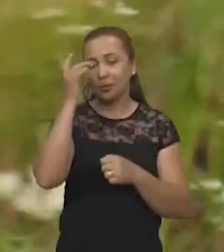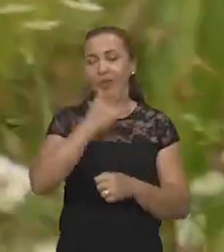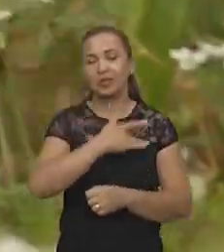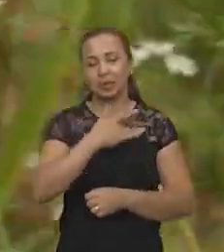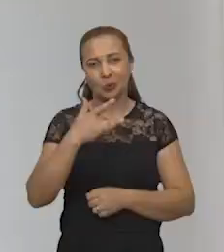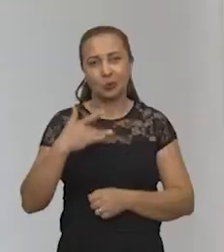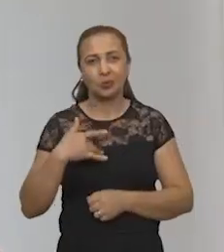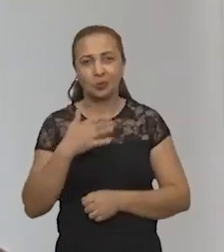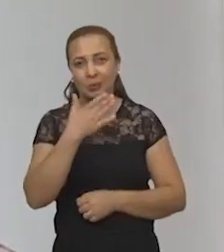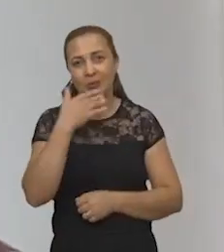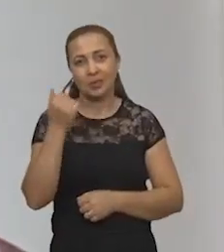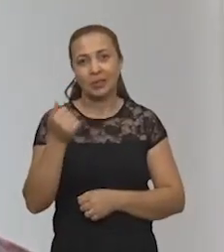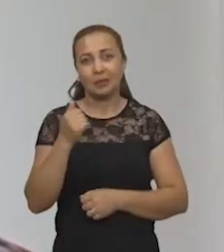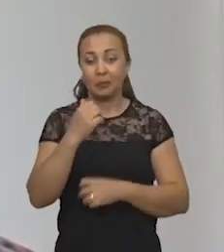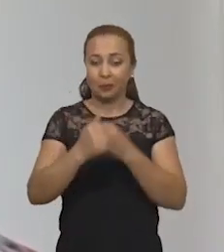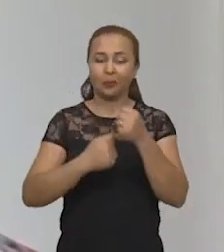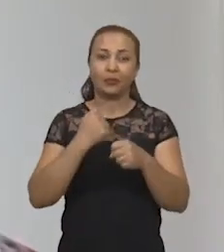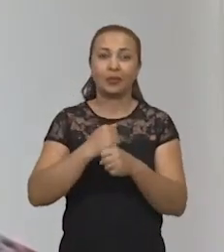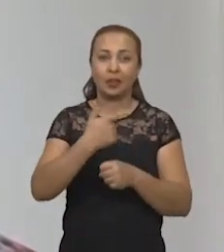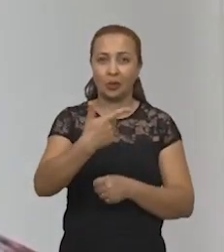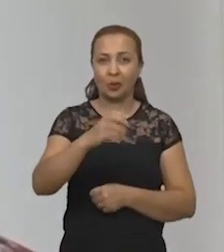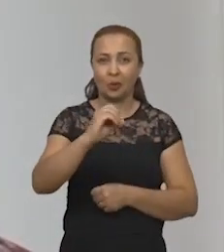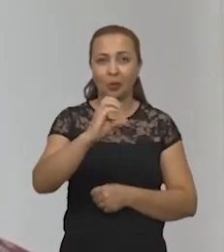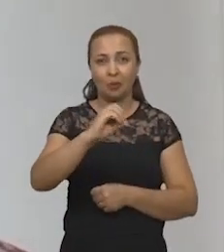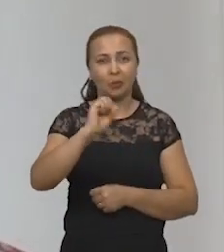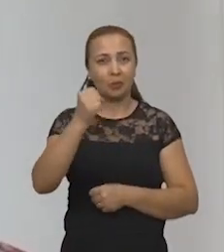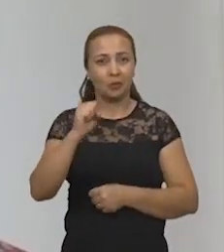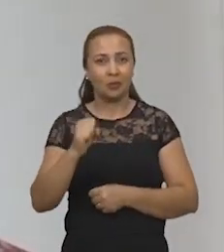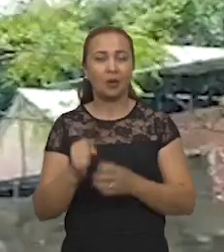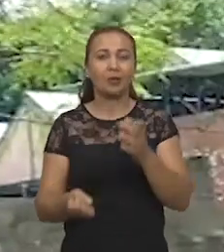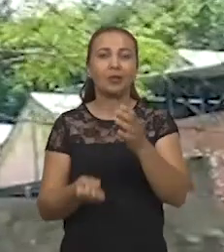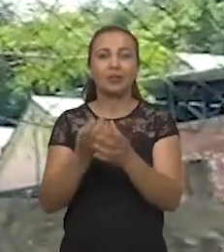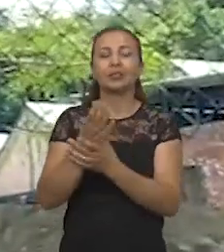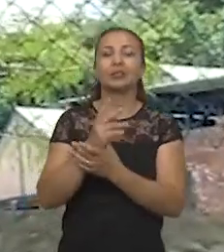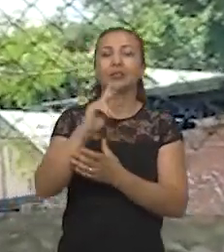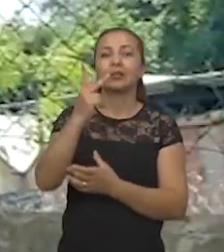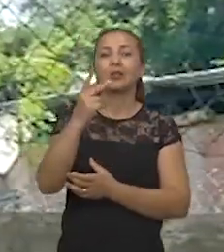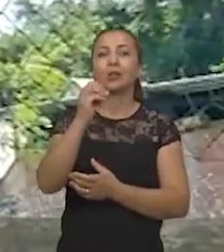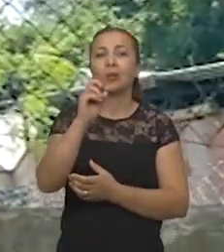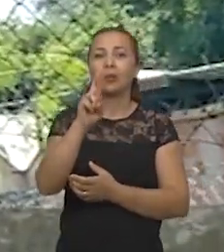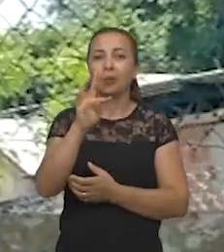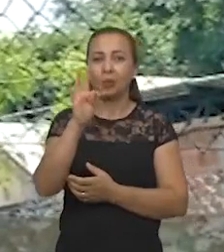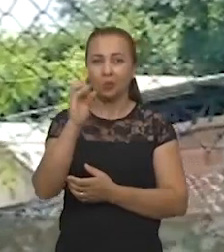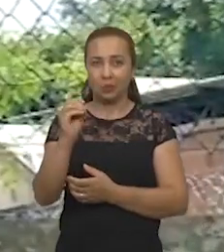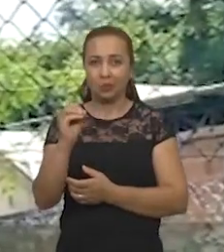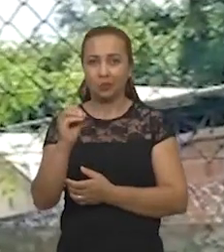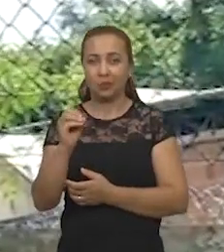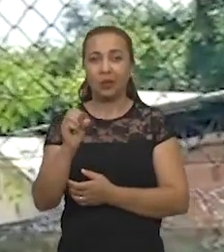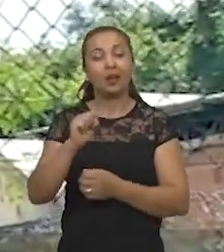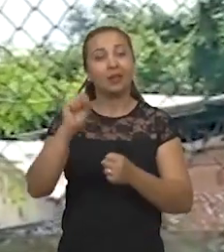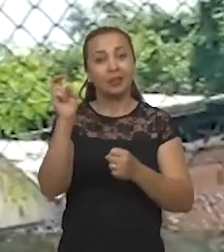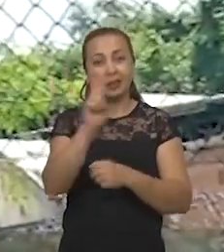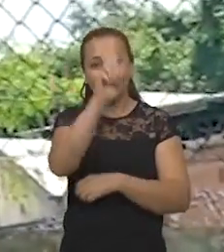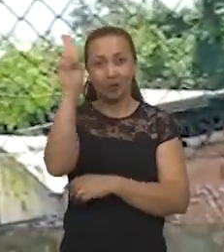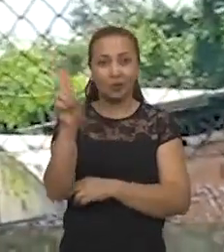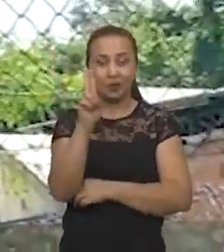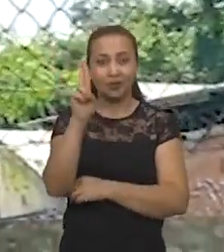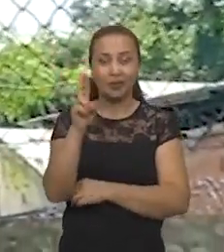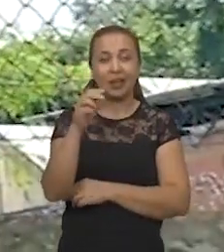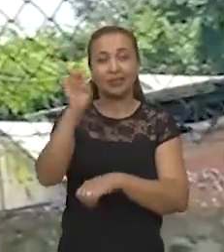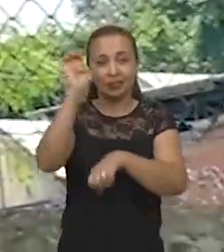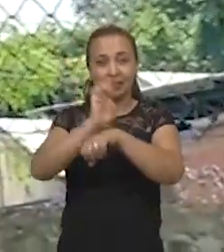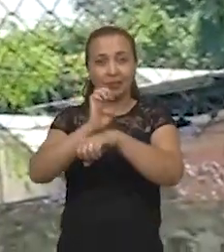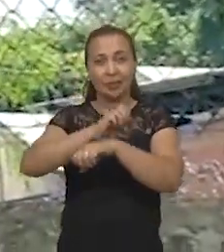saudável. Em 2008 foi criado o atual Horto de Plantas Medicinais da Universidade Estadual de Santa Cruz,